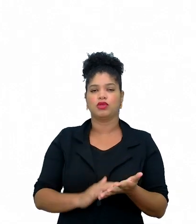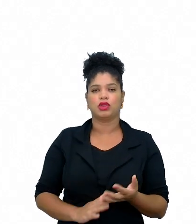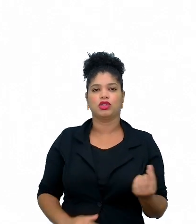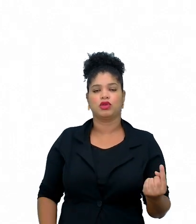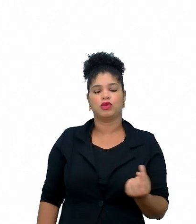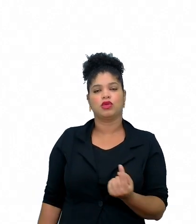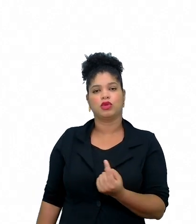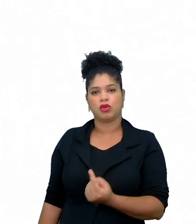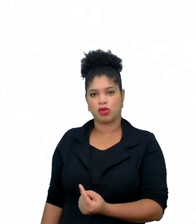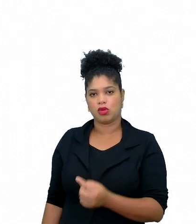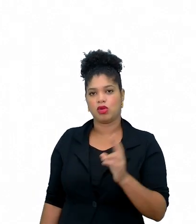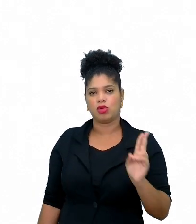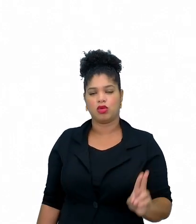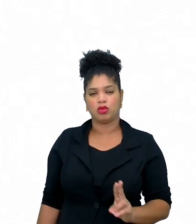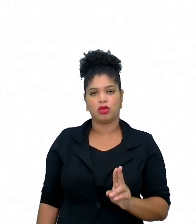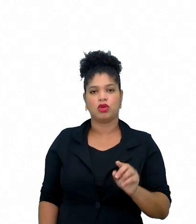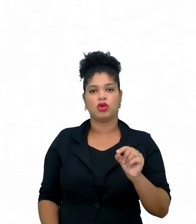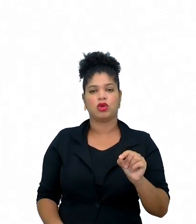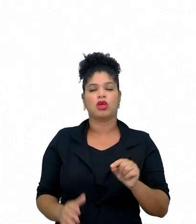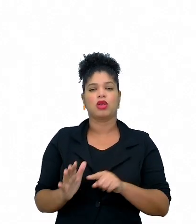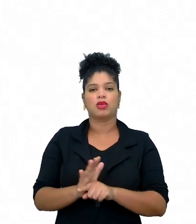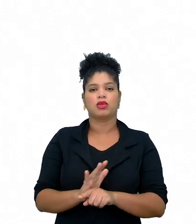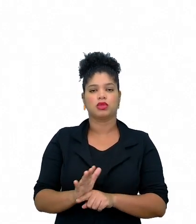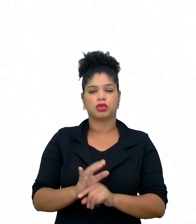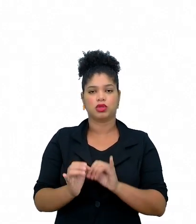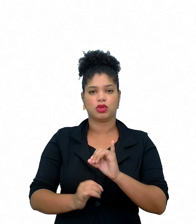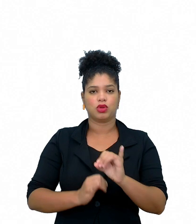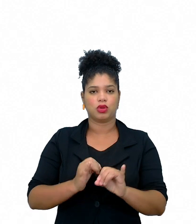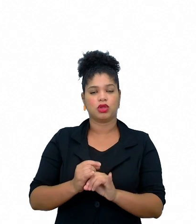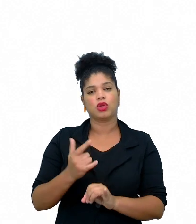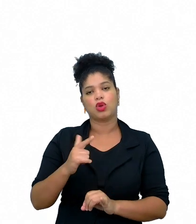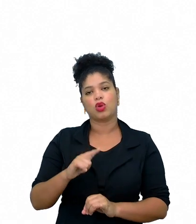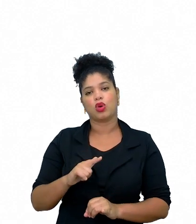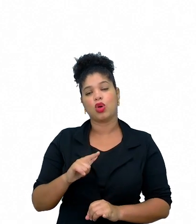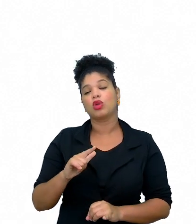individualizadas em que se utilizem pesquisas online ou presenciais.